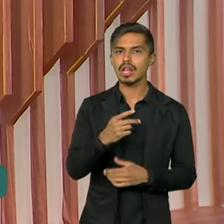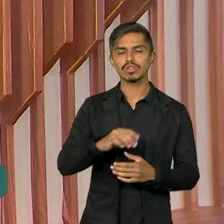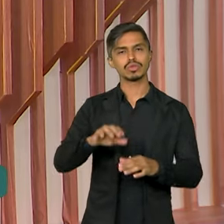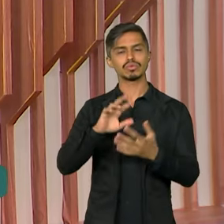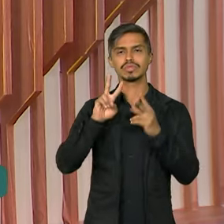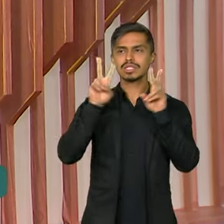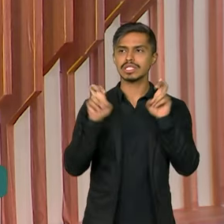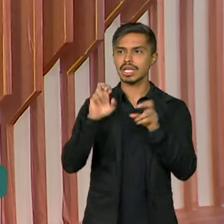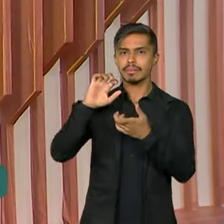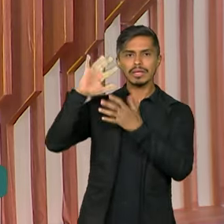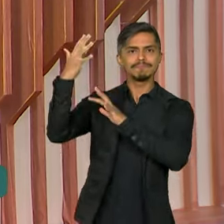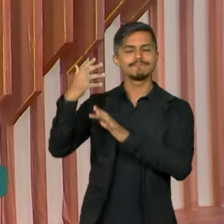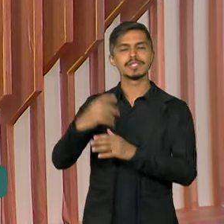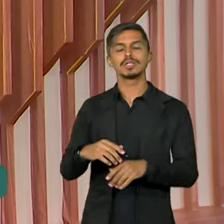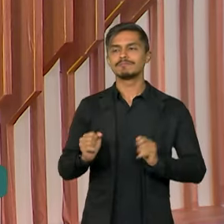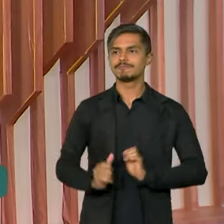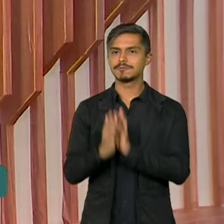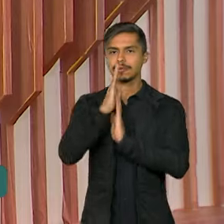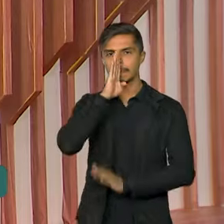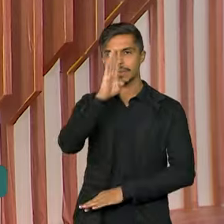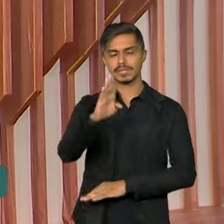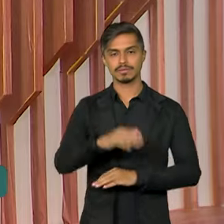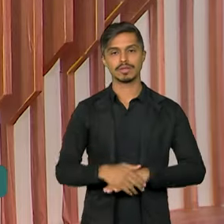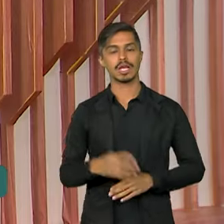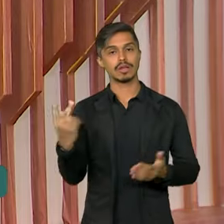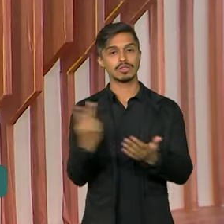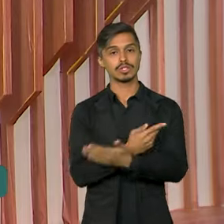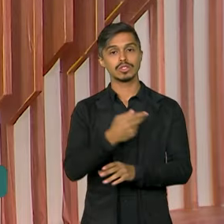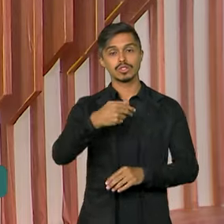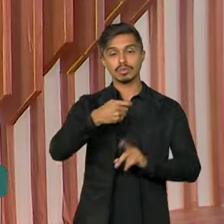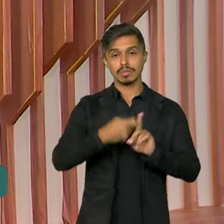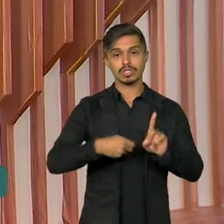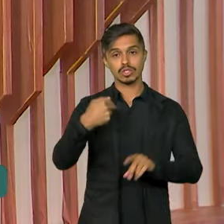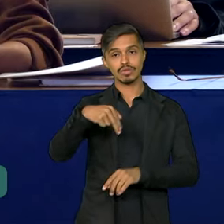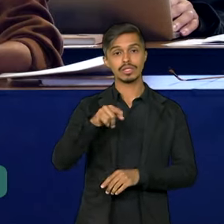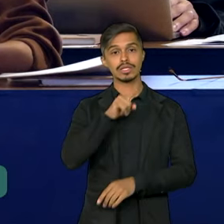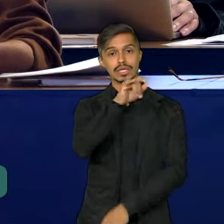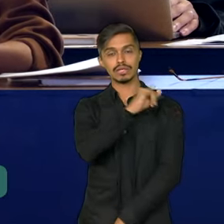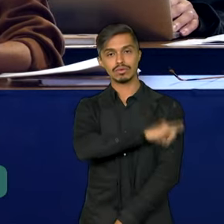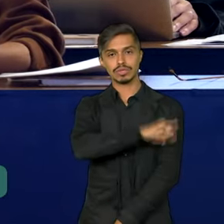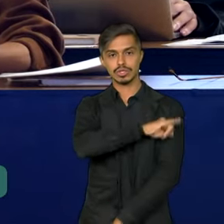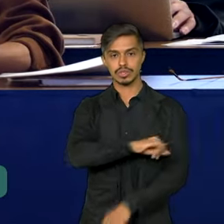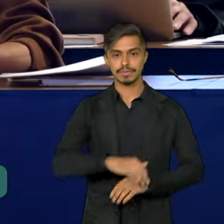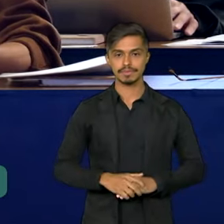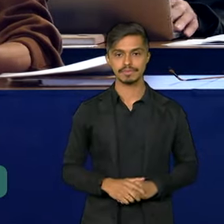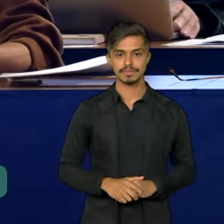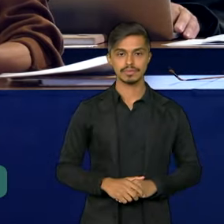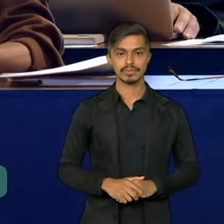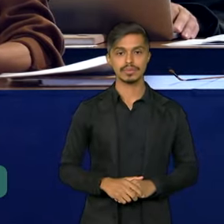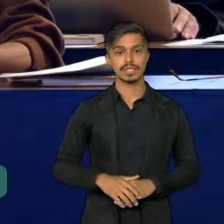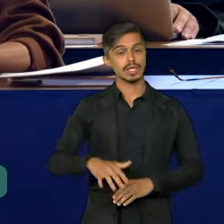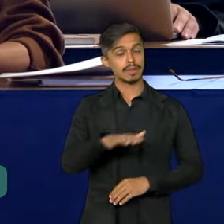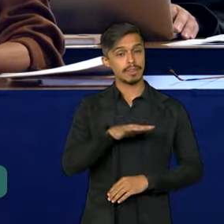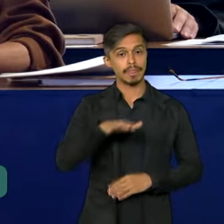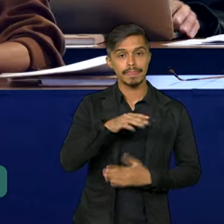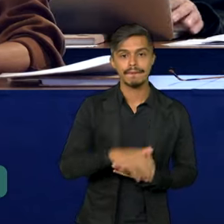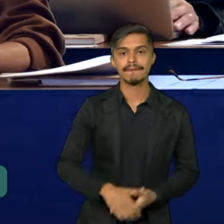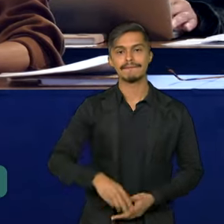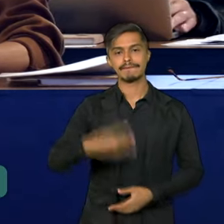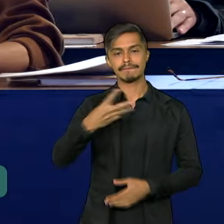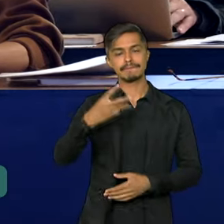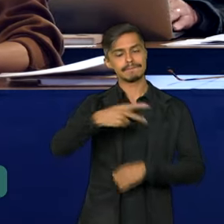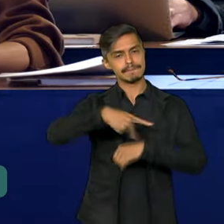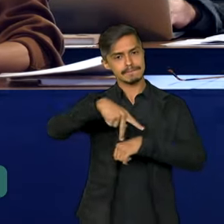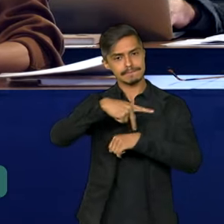centro dos debates da cúpula, que será realizada em novembro, no Rio de Janeiro. Na condição de terceiro país